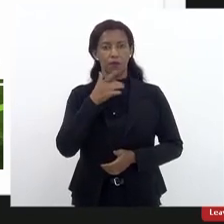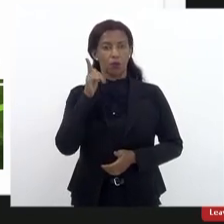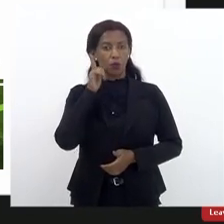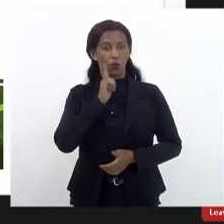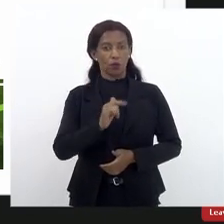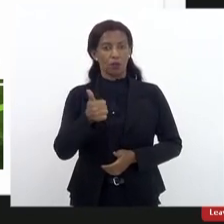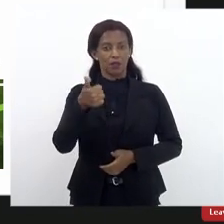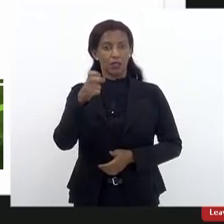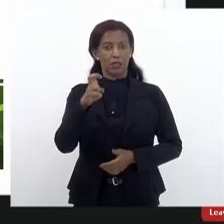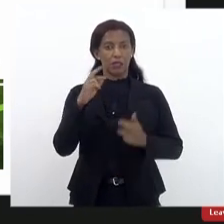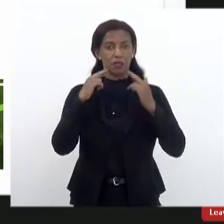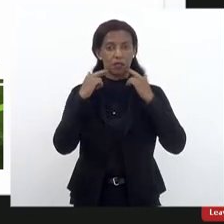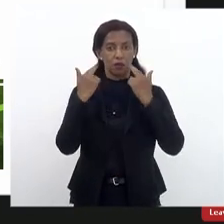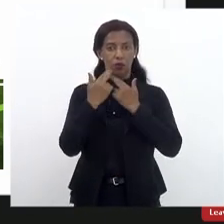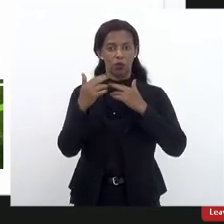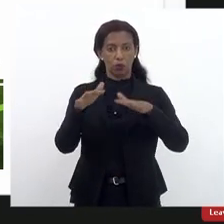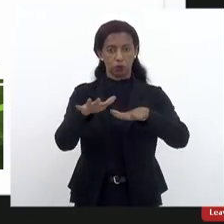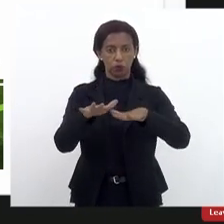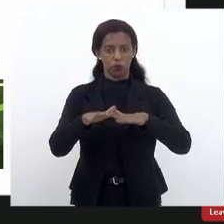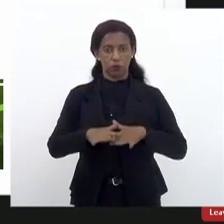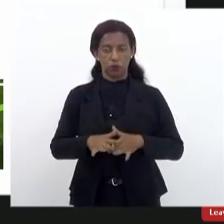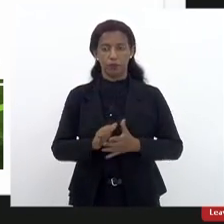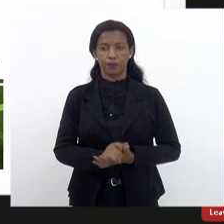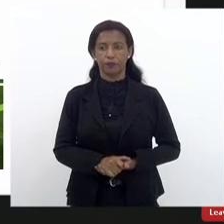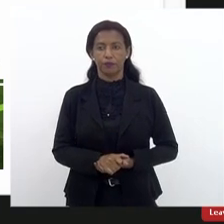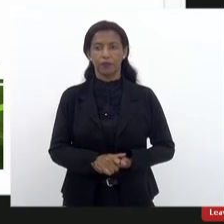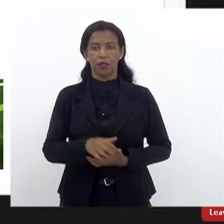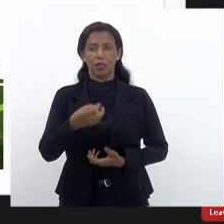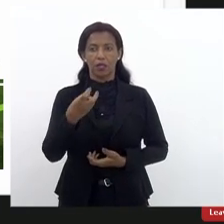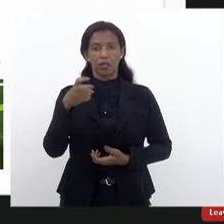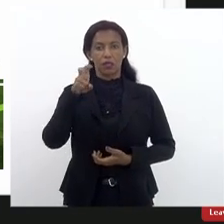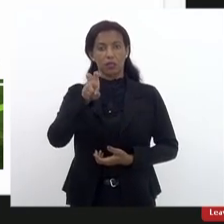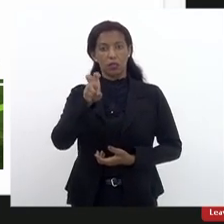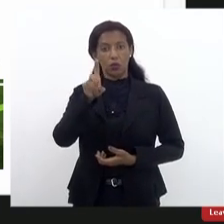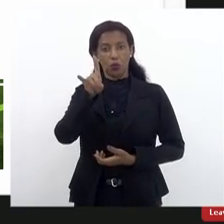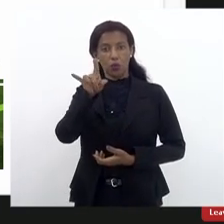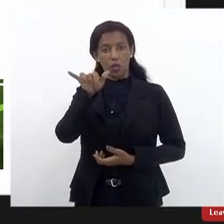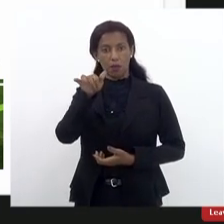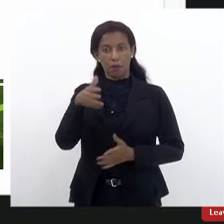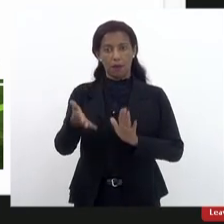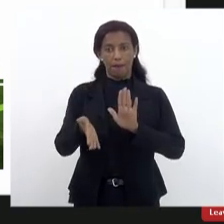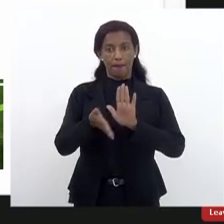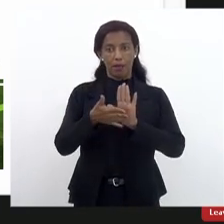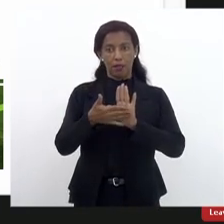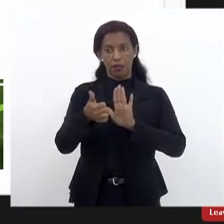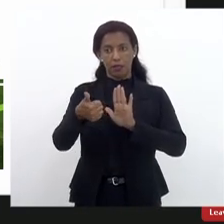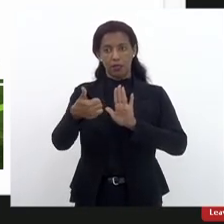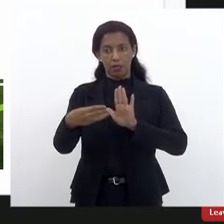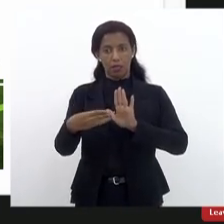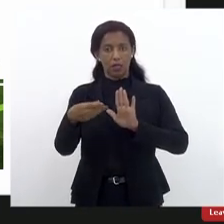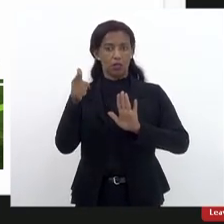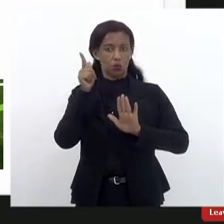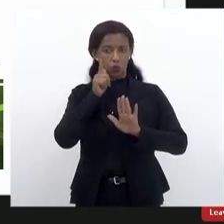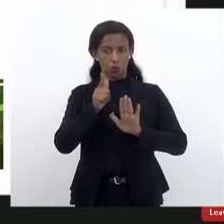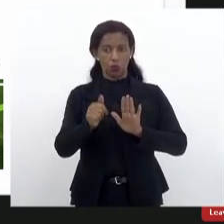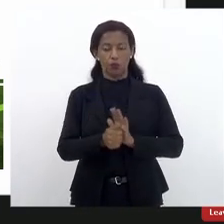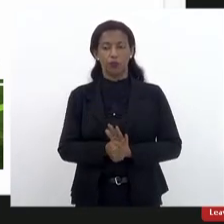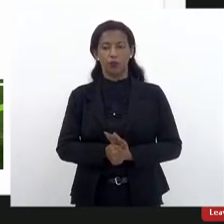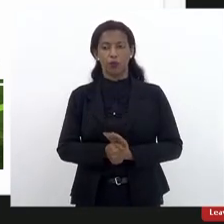15 sessões plenárias, homologamos cinco deliberações, 13 pareceres foram homologados, um deles normativo,